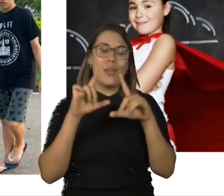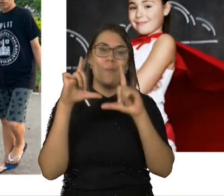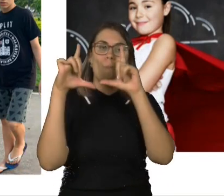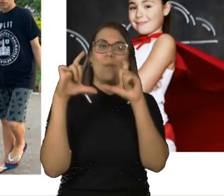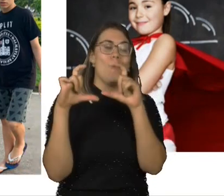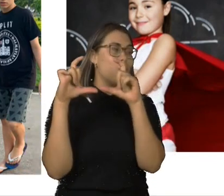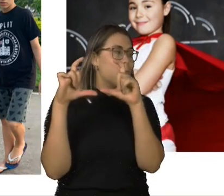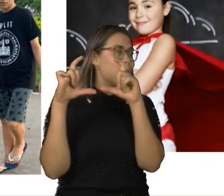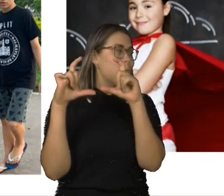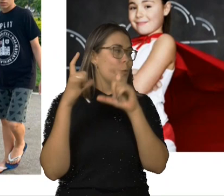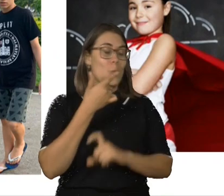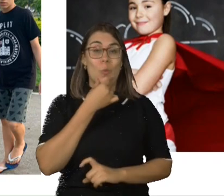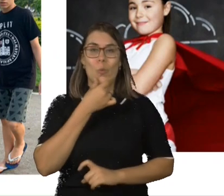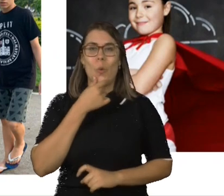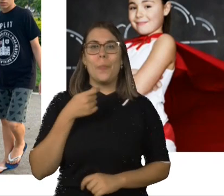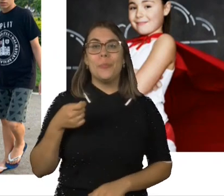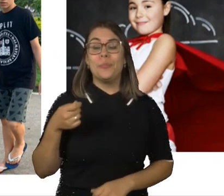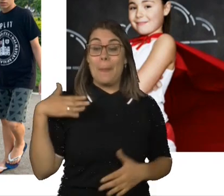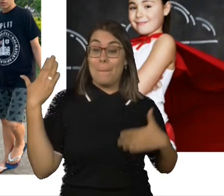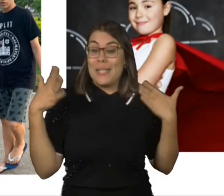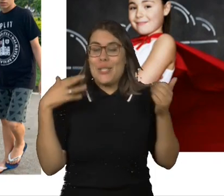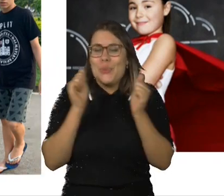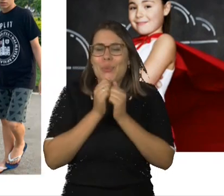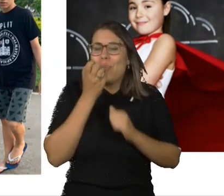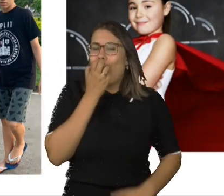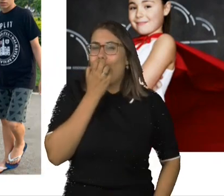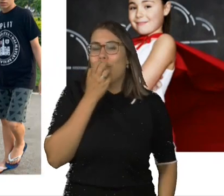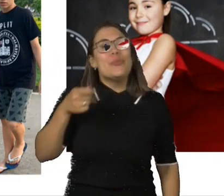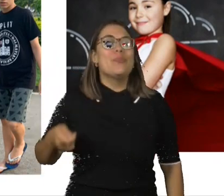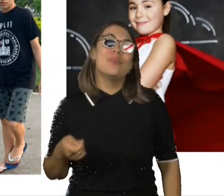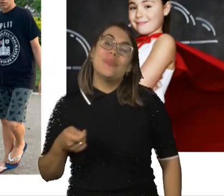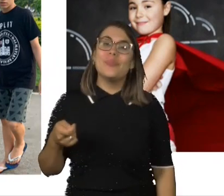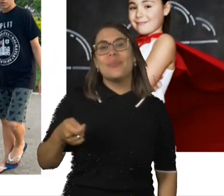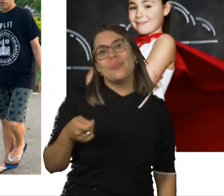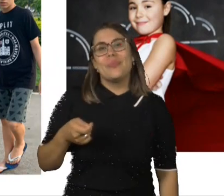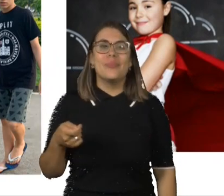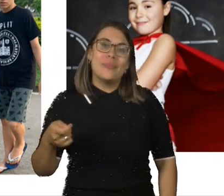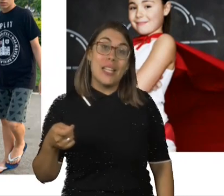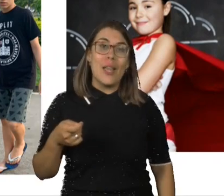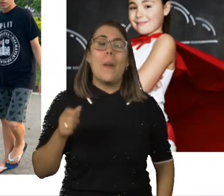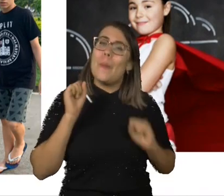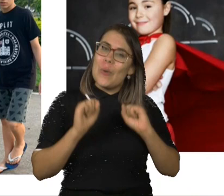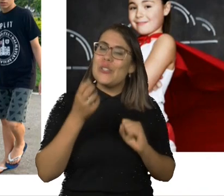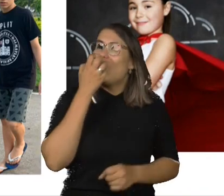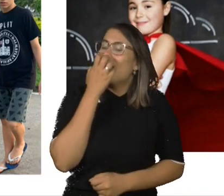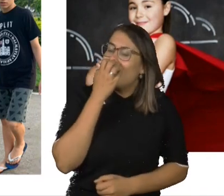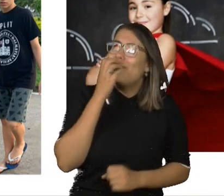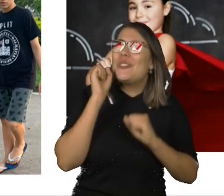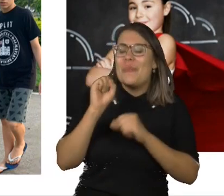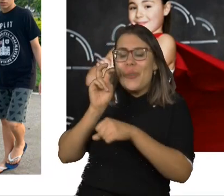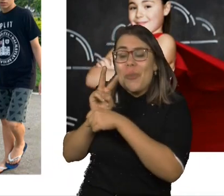é um garoto que está passeando com o seu cachorro. Então, o cuidar do outro, que seja o outro um bichinho de estimação,